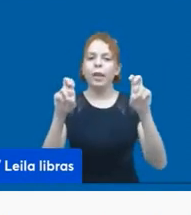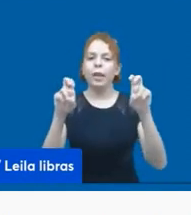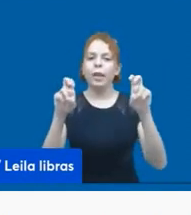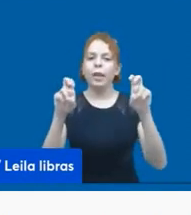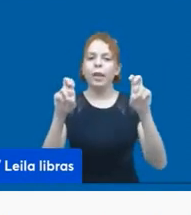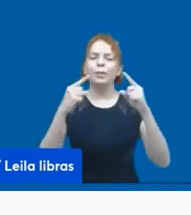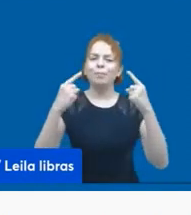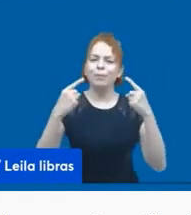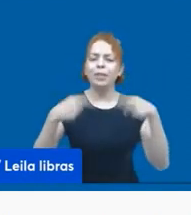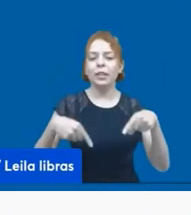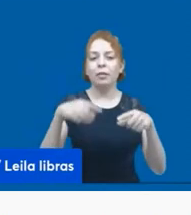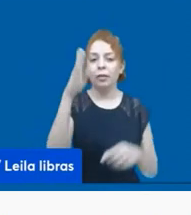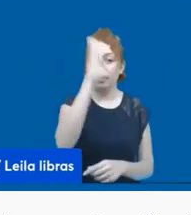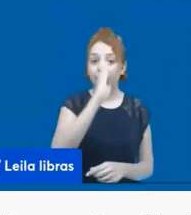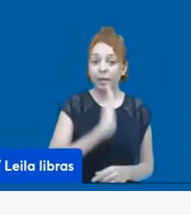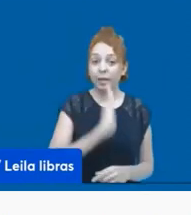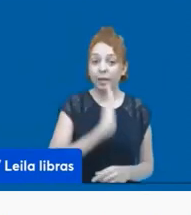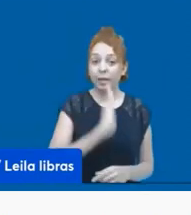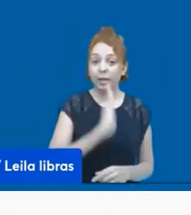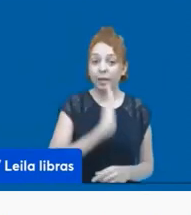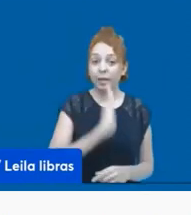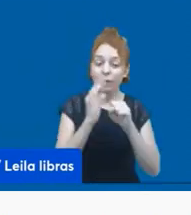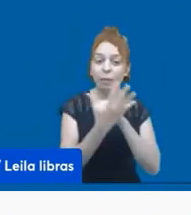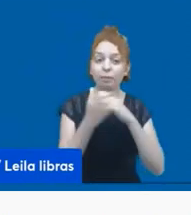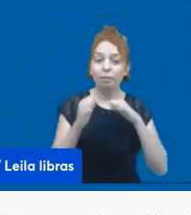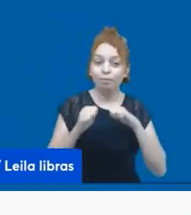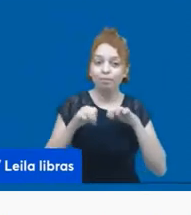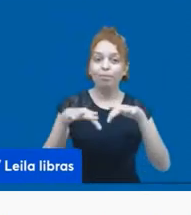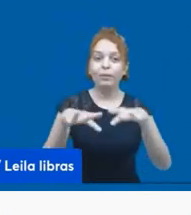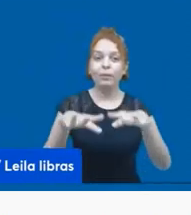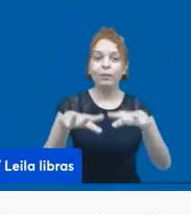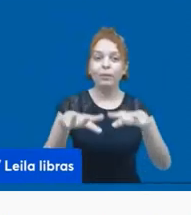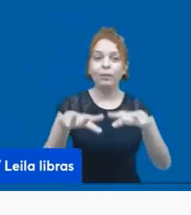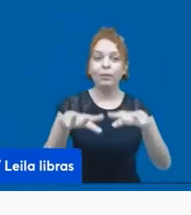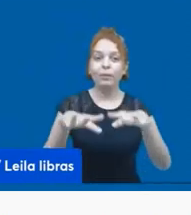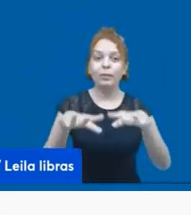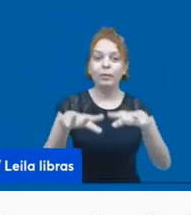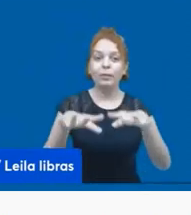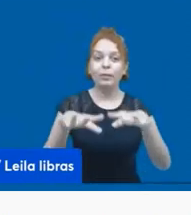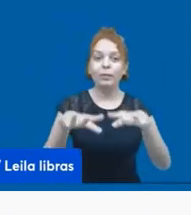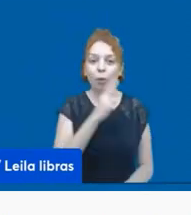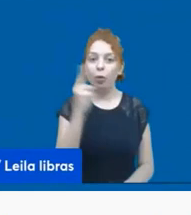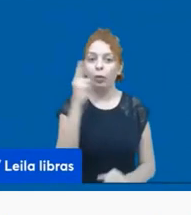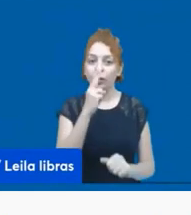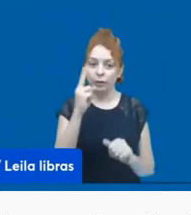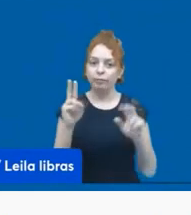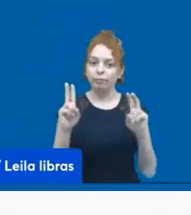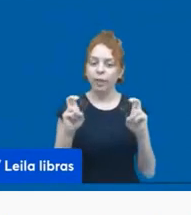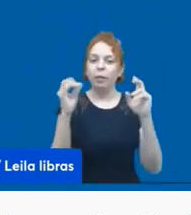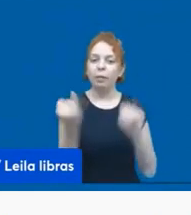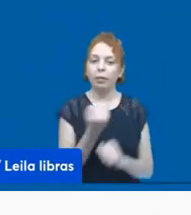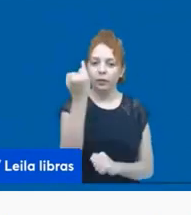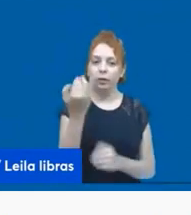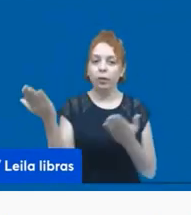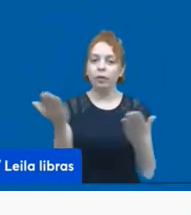um grande desafio no Brasil, mas que no contexto da pandemia de Covid-19 tornou-se ainda mais urgente. Eu convido, então, o